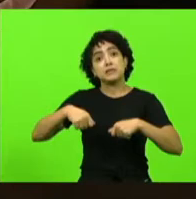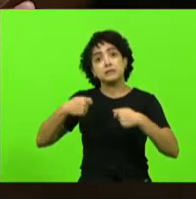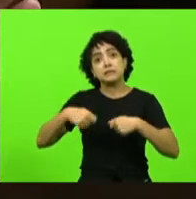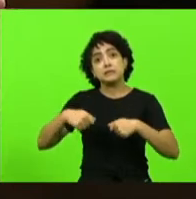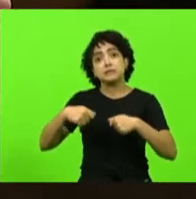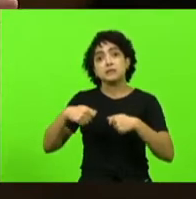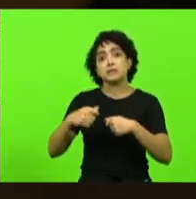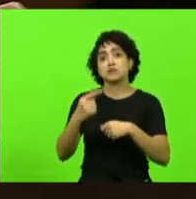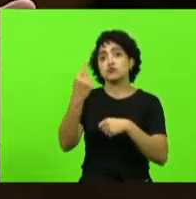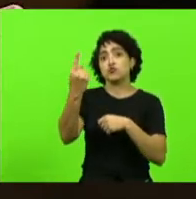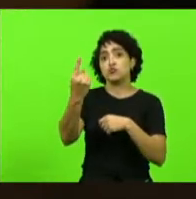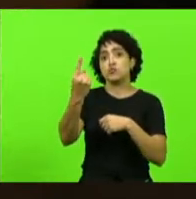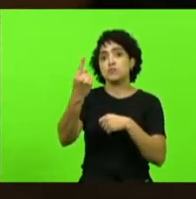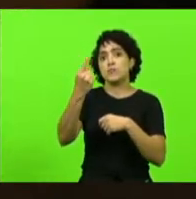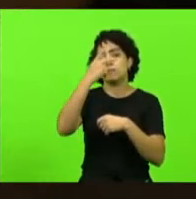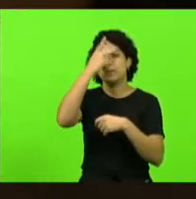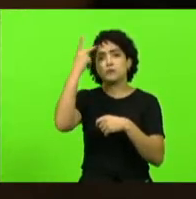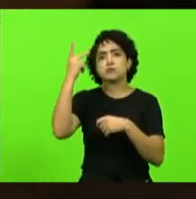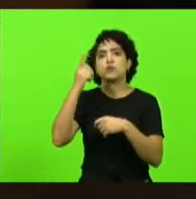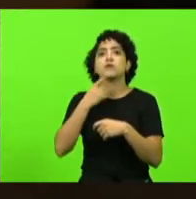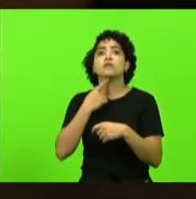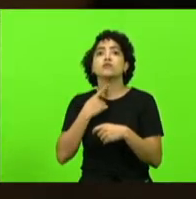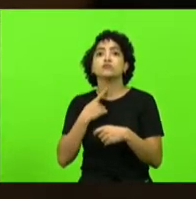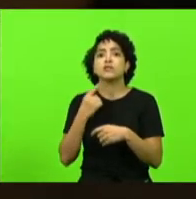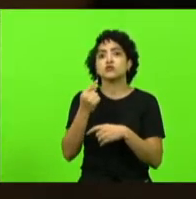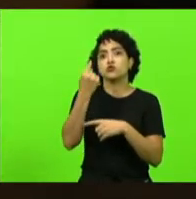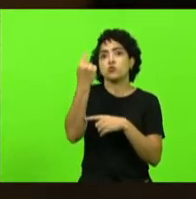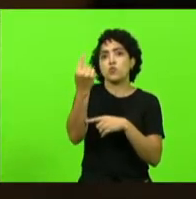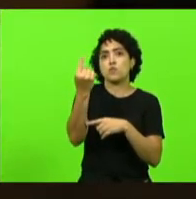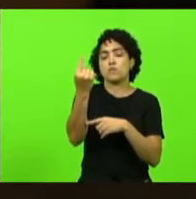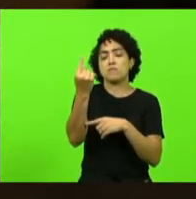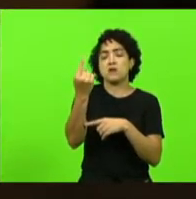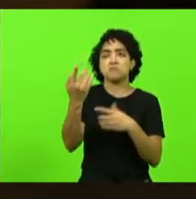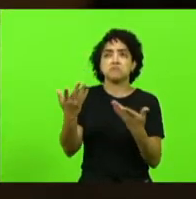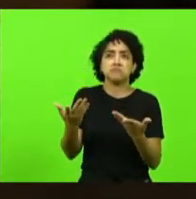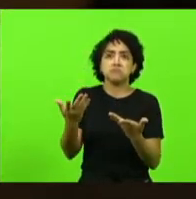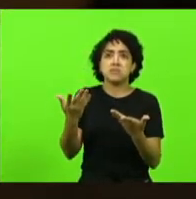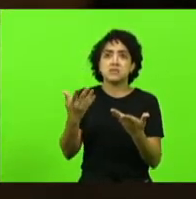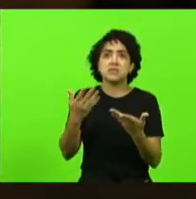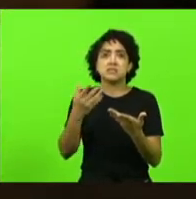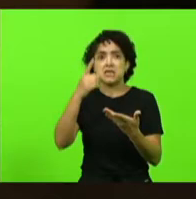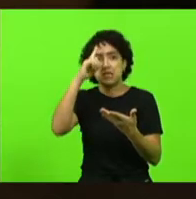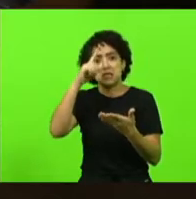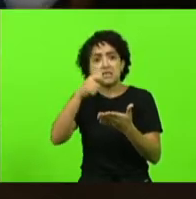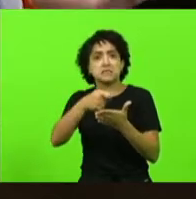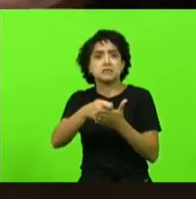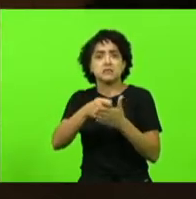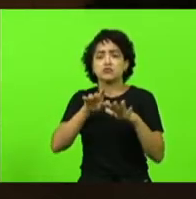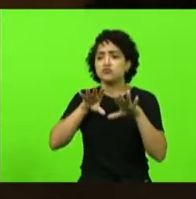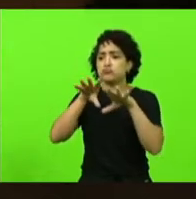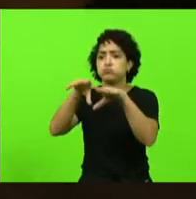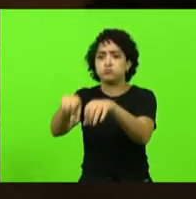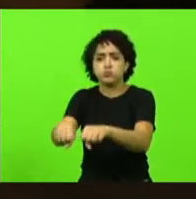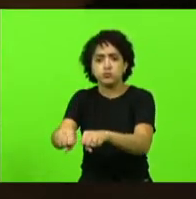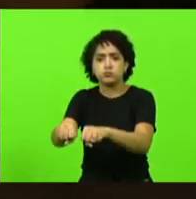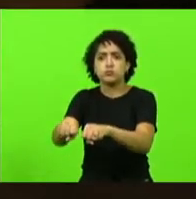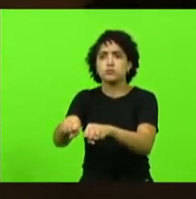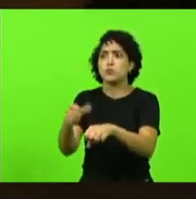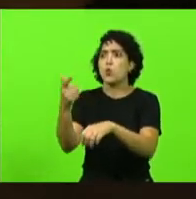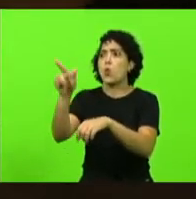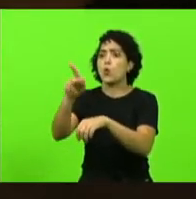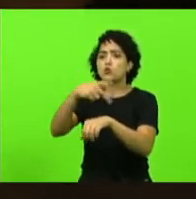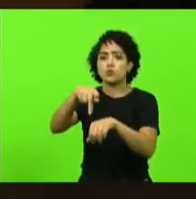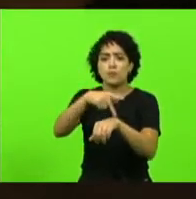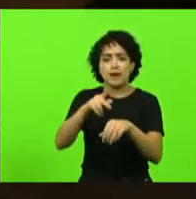um homem se ele acorda certo dia e decide que deve por bem invadir o seu país vizinho ele